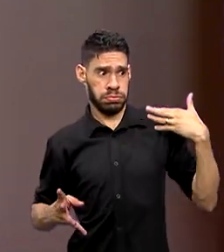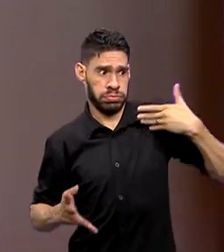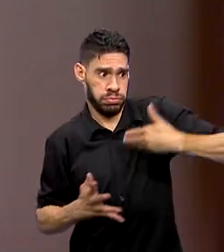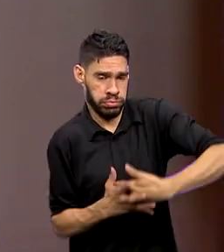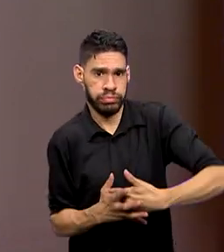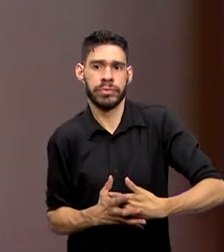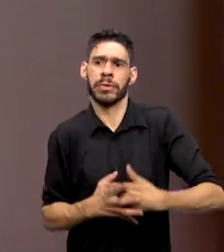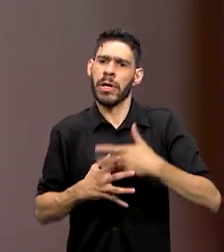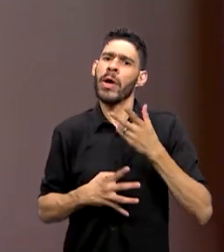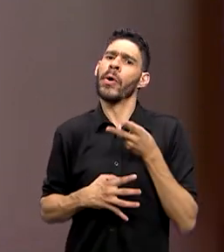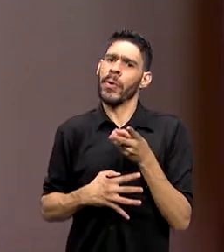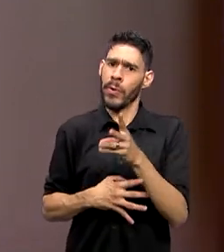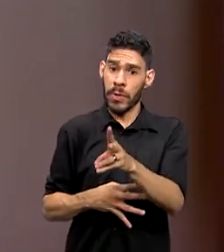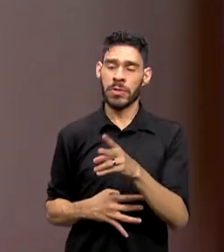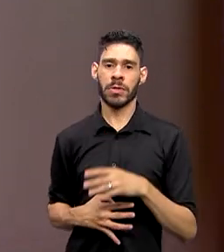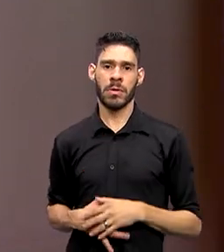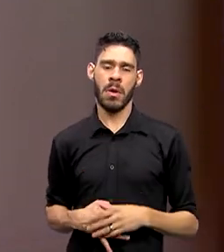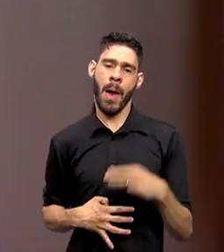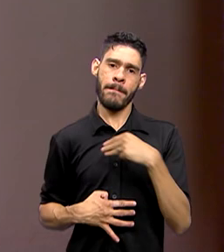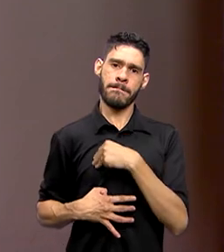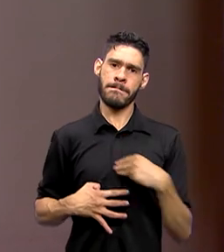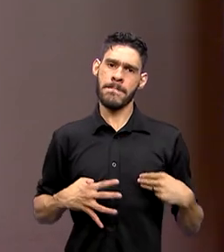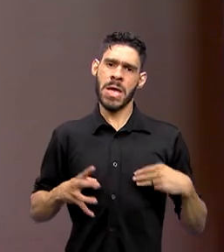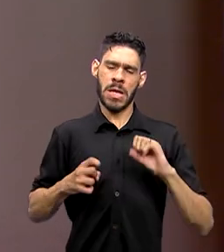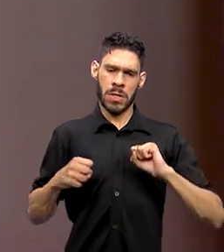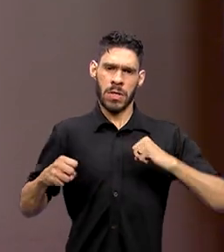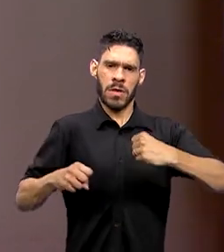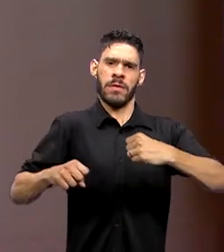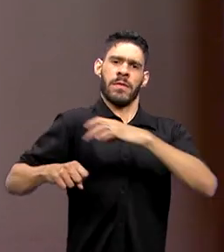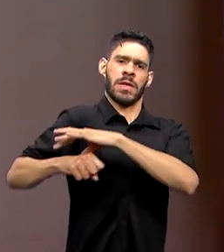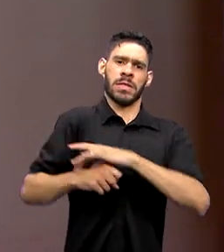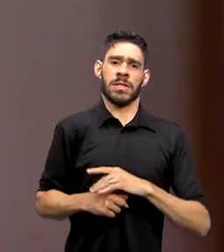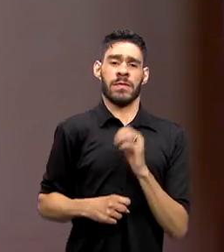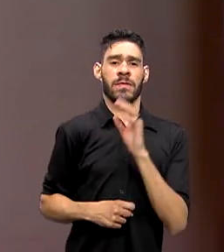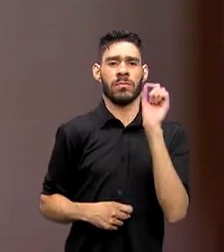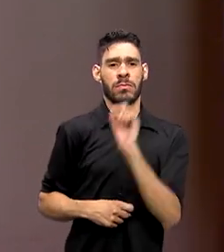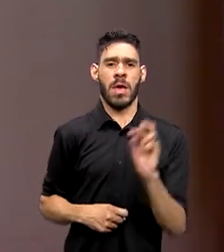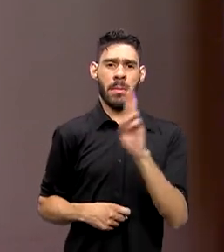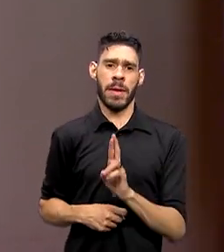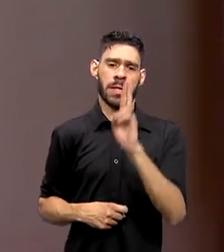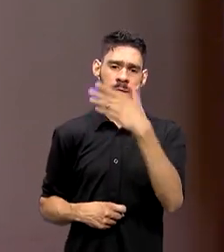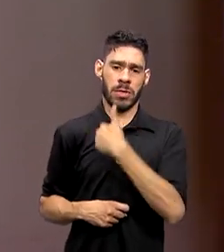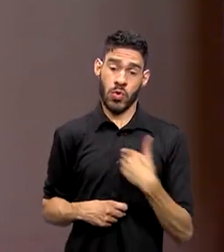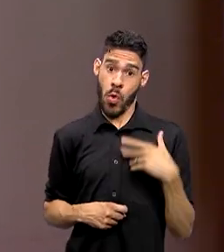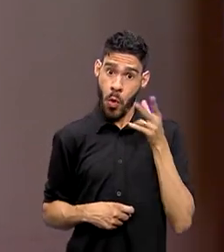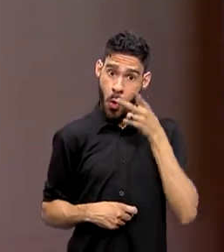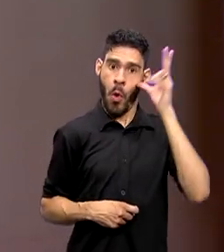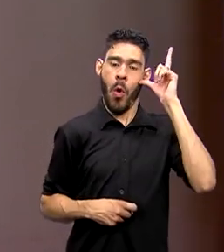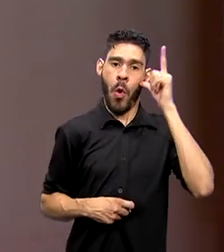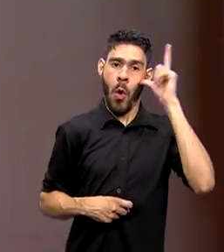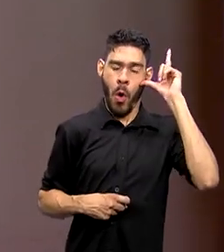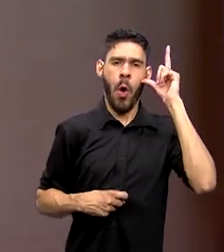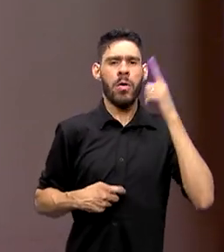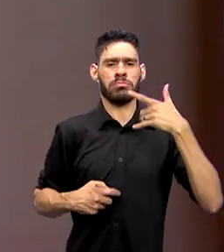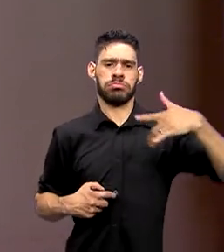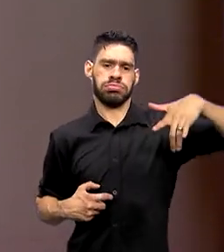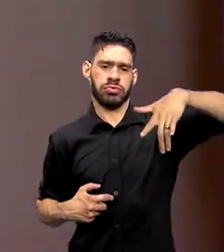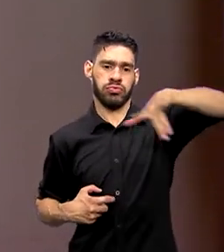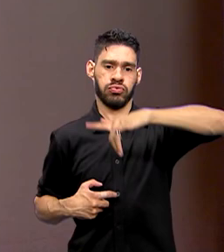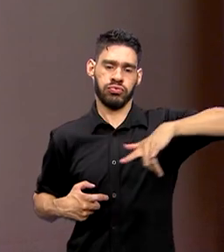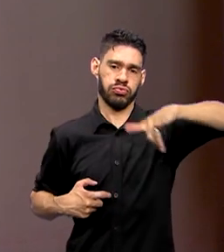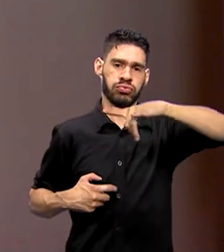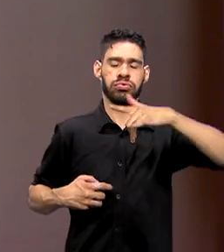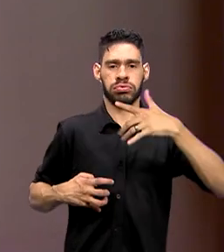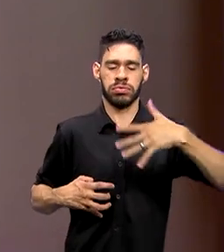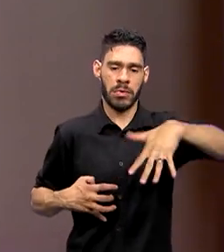continua. Ontem, ministros, defesa civil nacional e representantes dos governos estaduais sobrevoaram as áreas